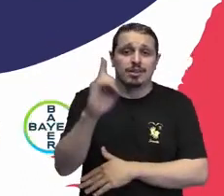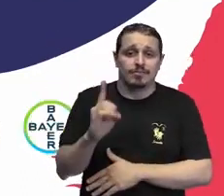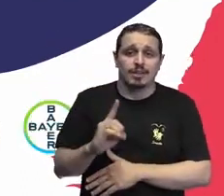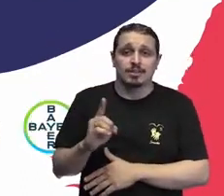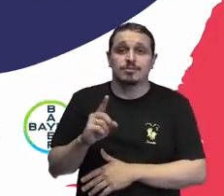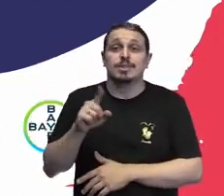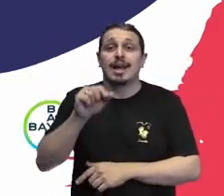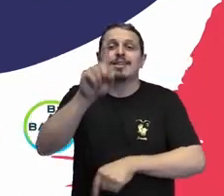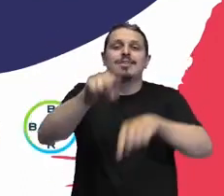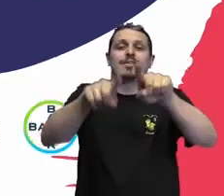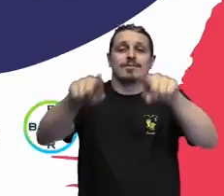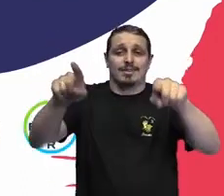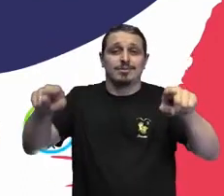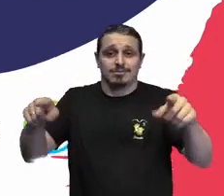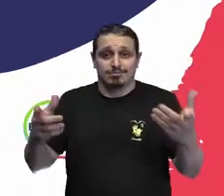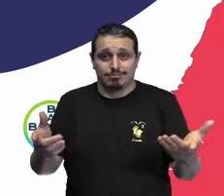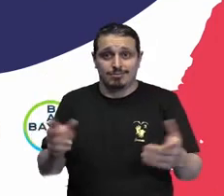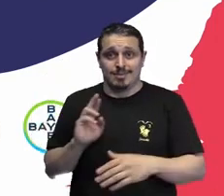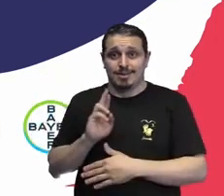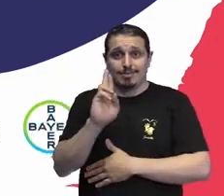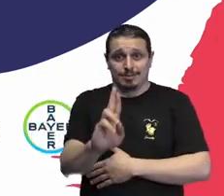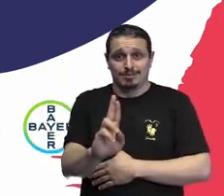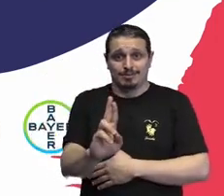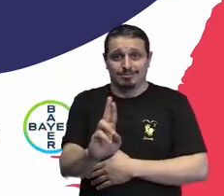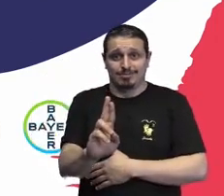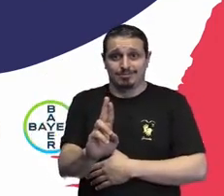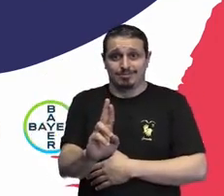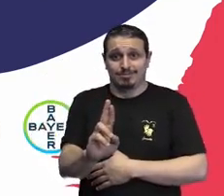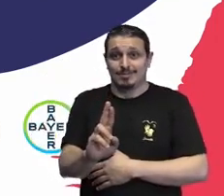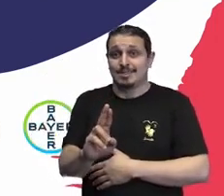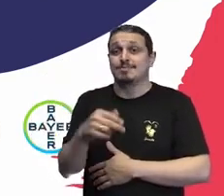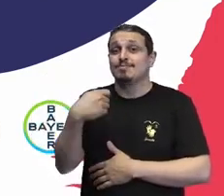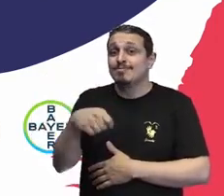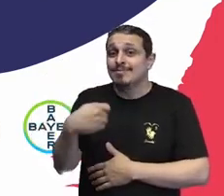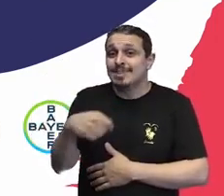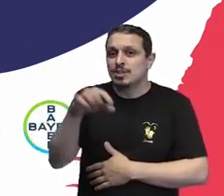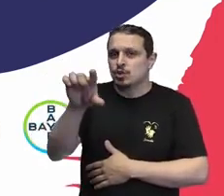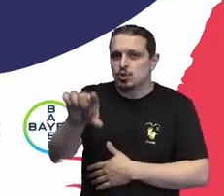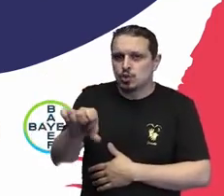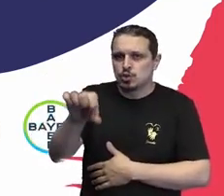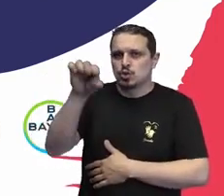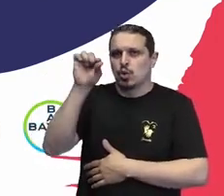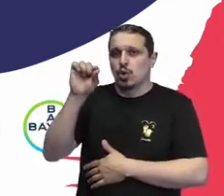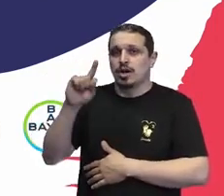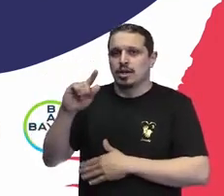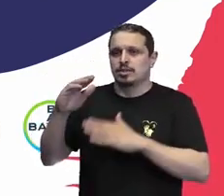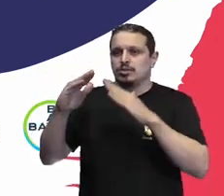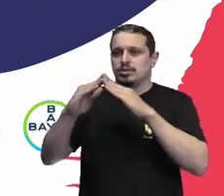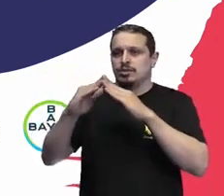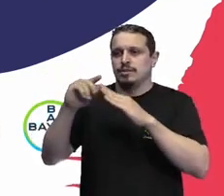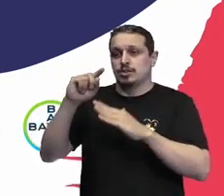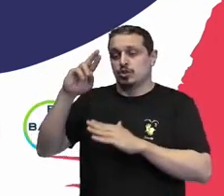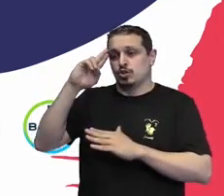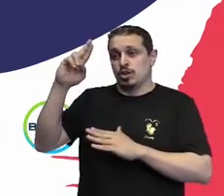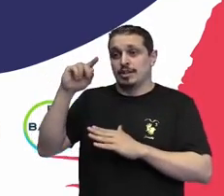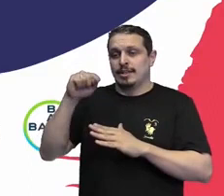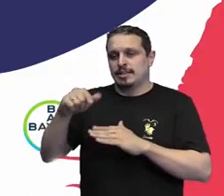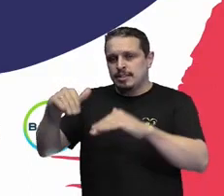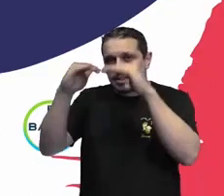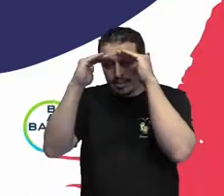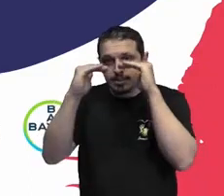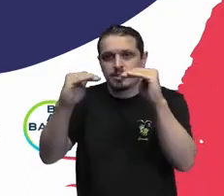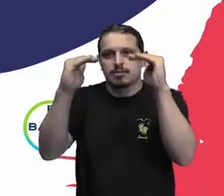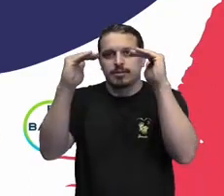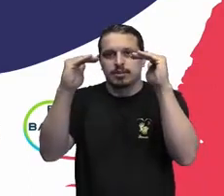as nossas decisões vão considerar, as decisões da organização vão considerar todos os aspectos de diversidade e de inclusão